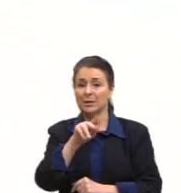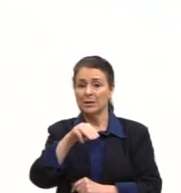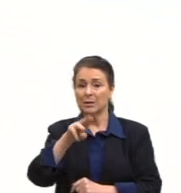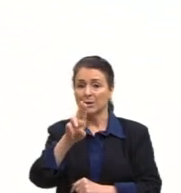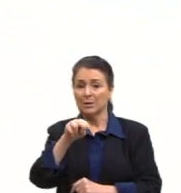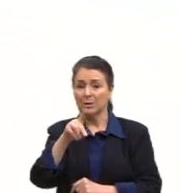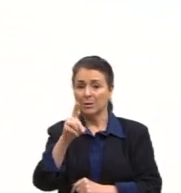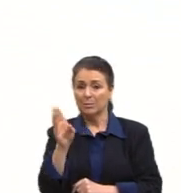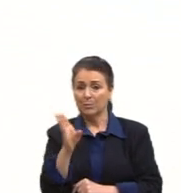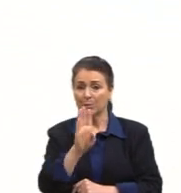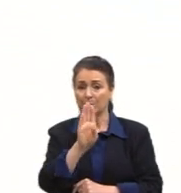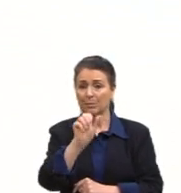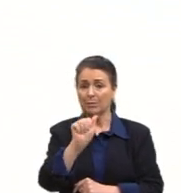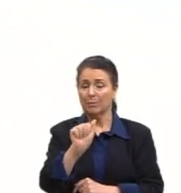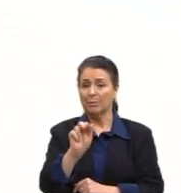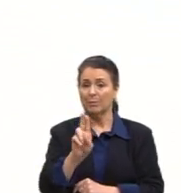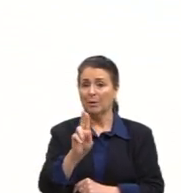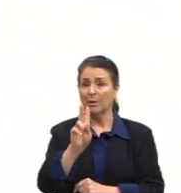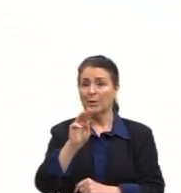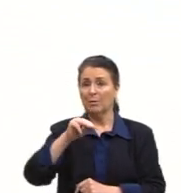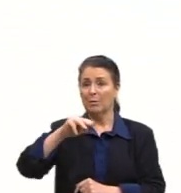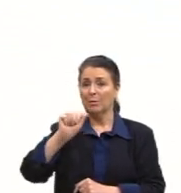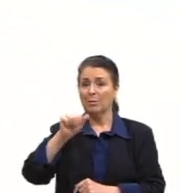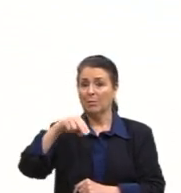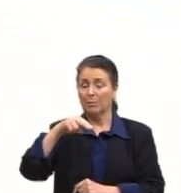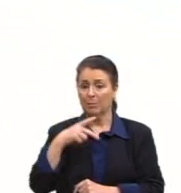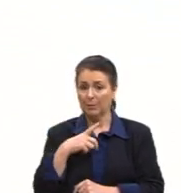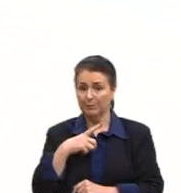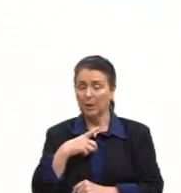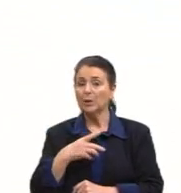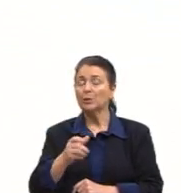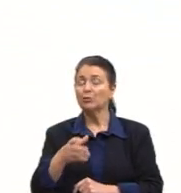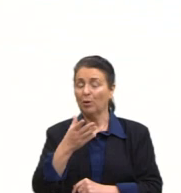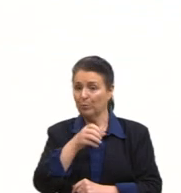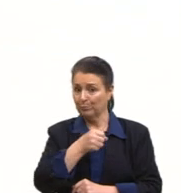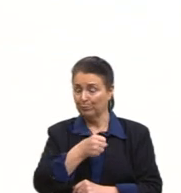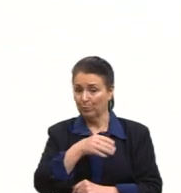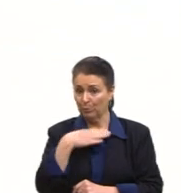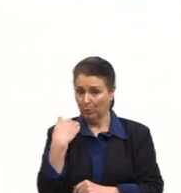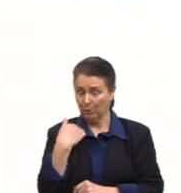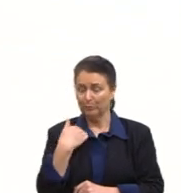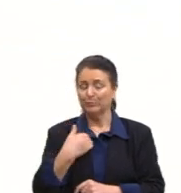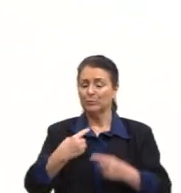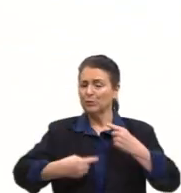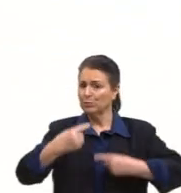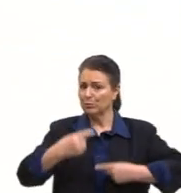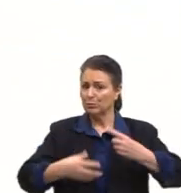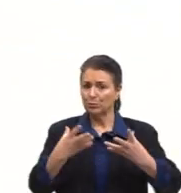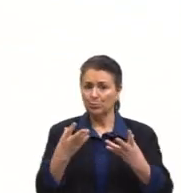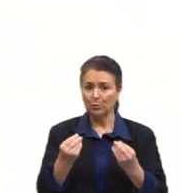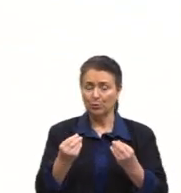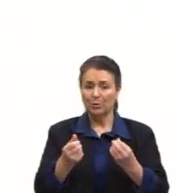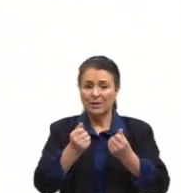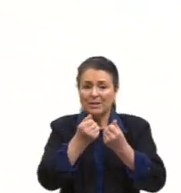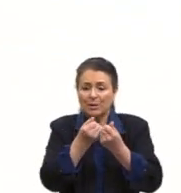Ele faleceu em 2017. Ele é um pensador polonês. Influenciou muito essa questão. Discutiu muito sobre isso. A fluidez das relações sociais.